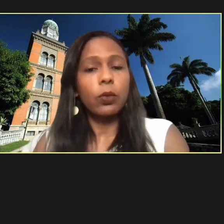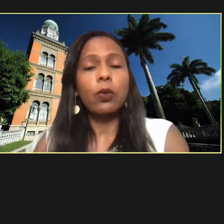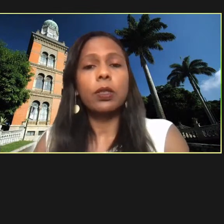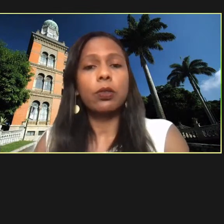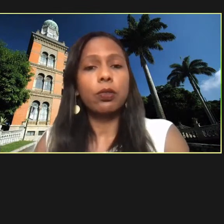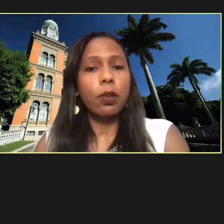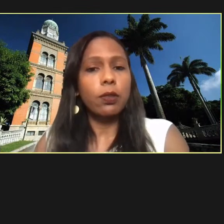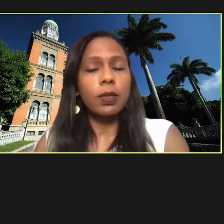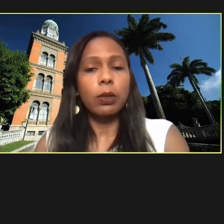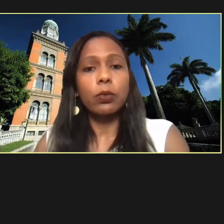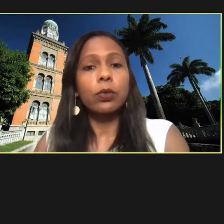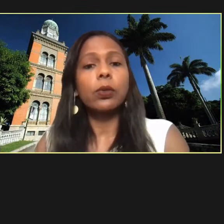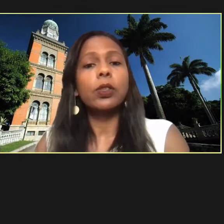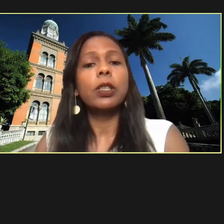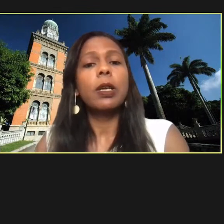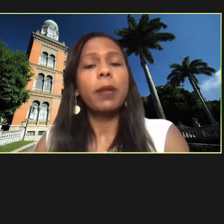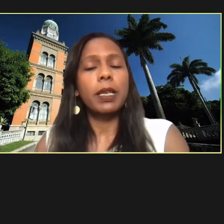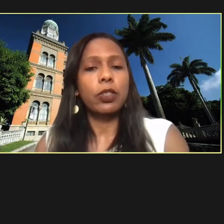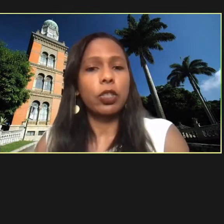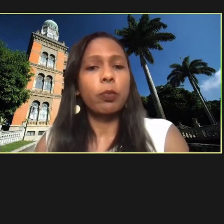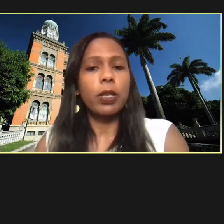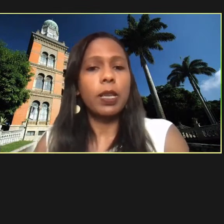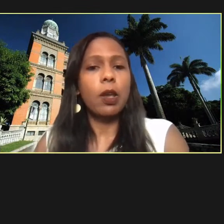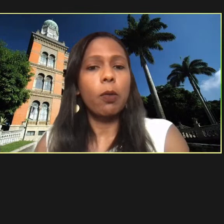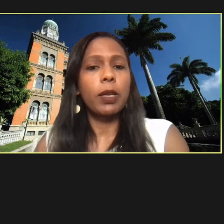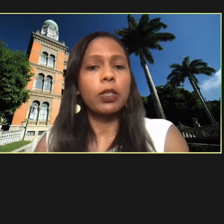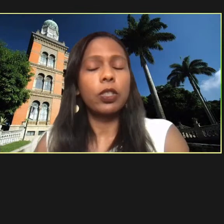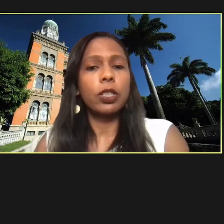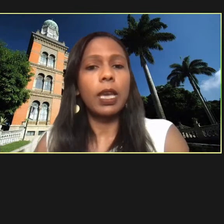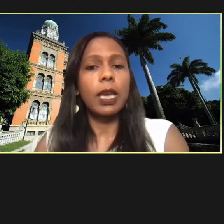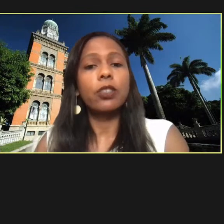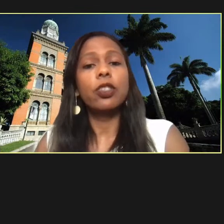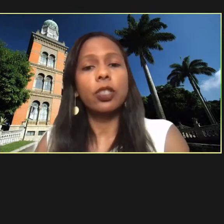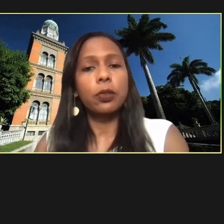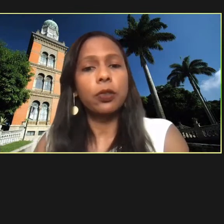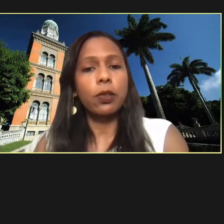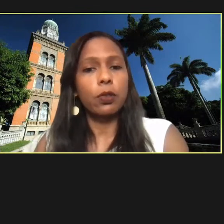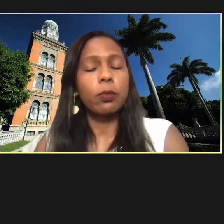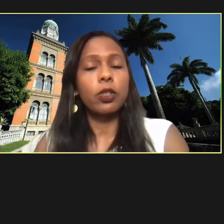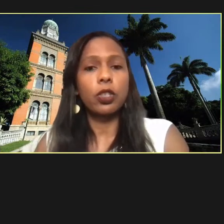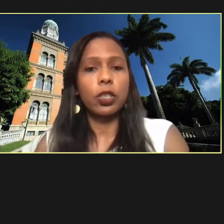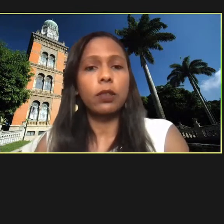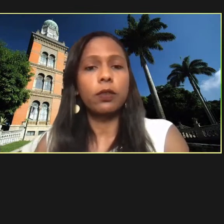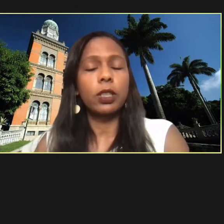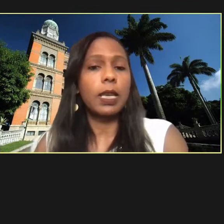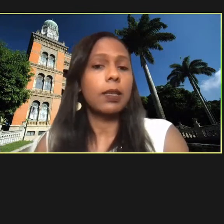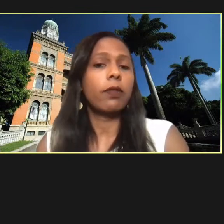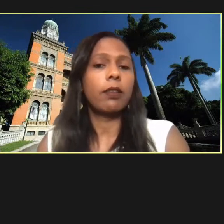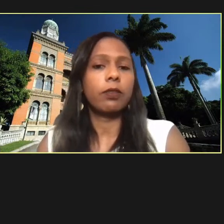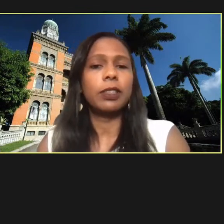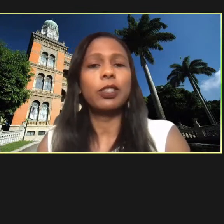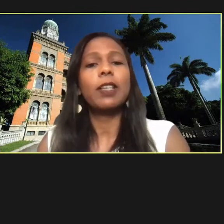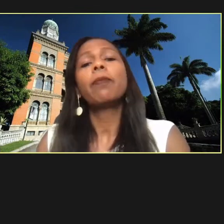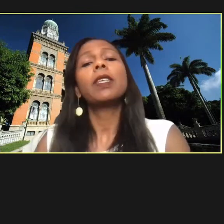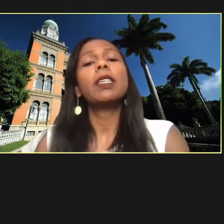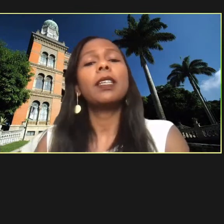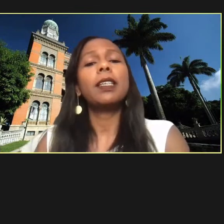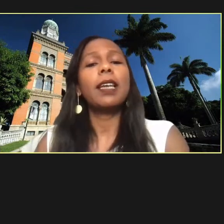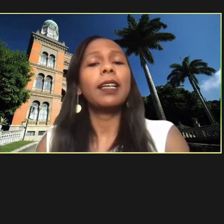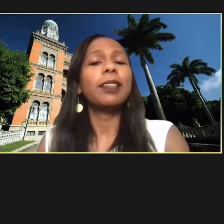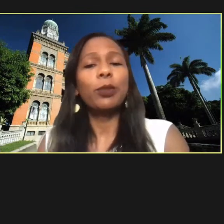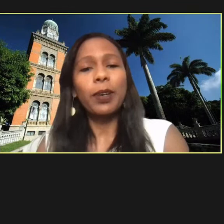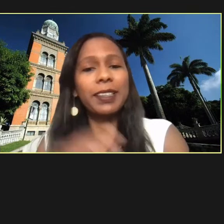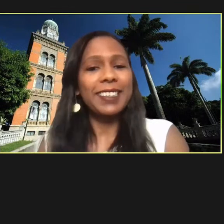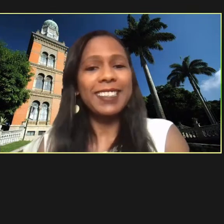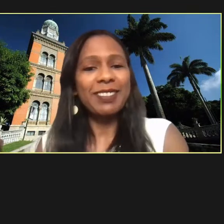pesquisadores e os nossos alunos para que a gente possa realmente atingir os nossos objetivos que é salvar vidas e